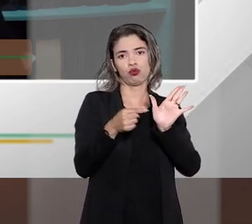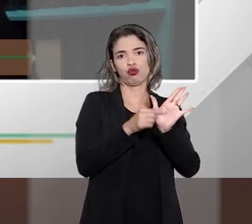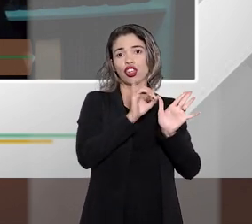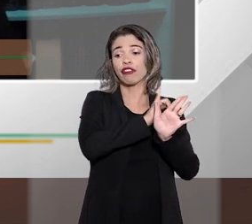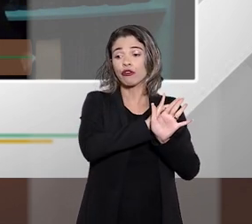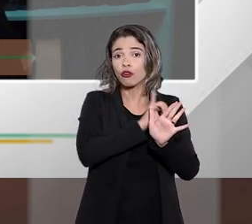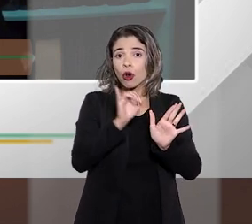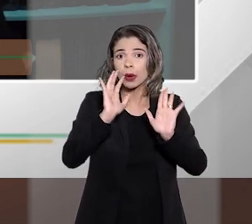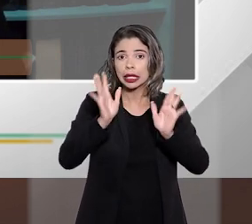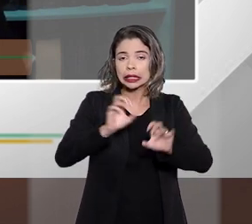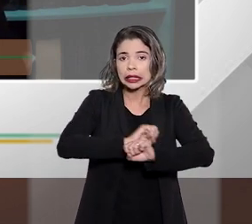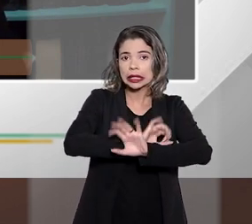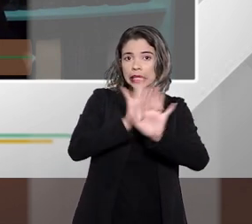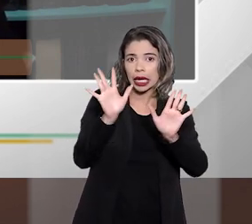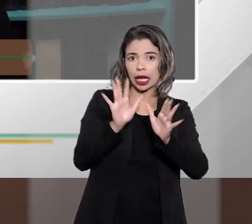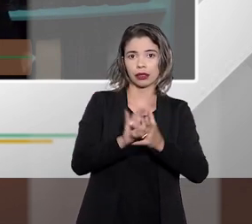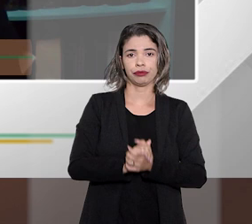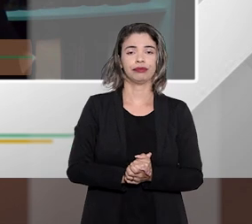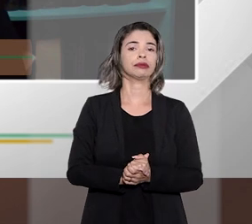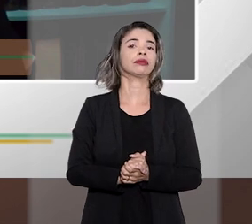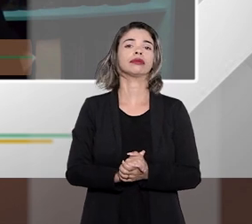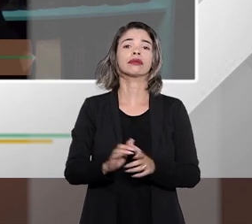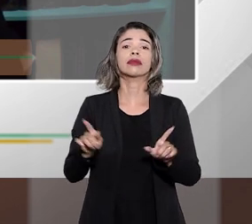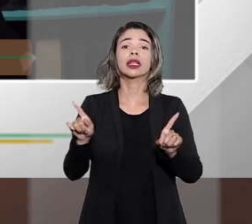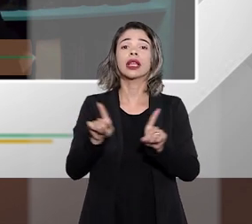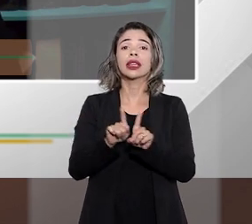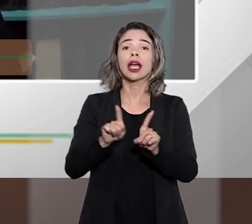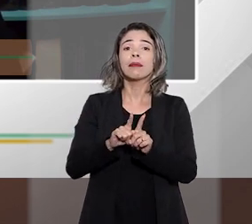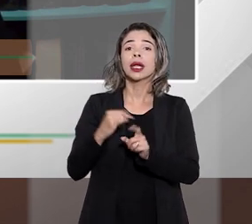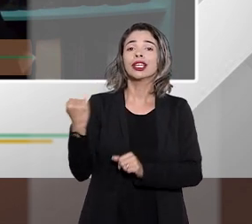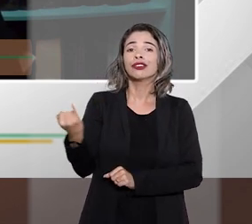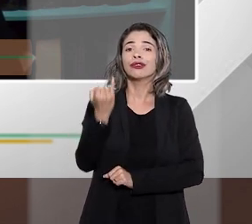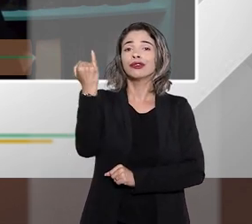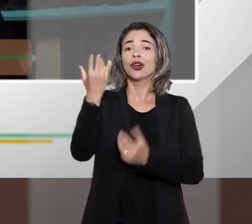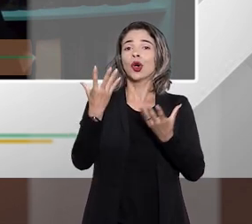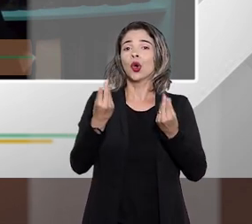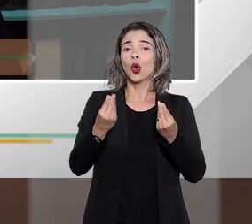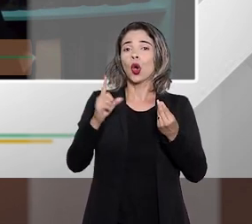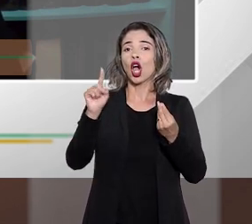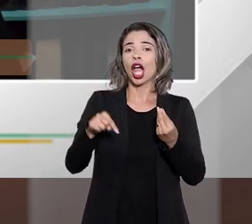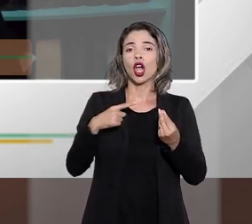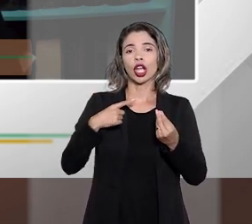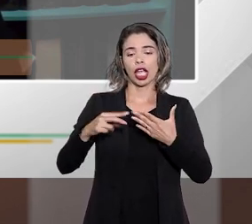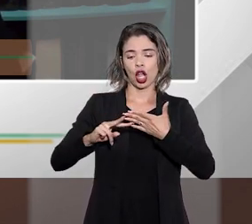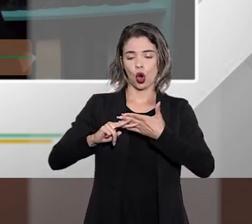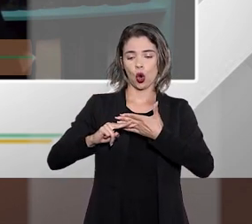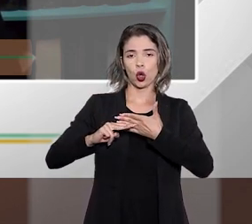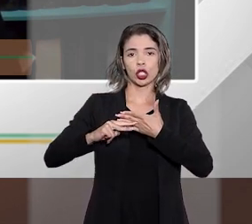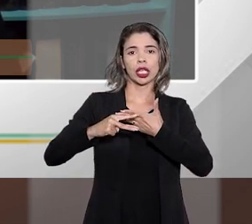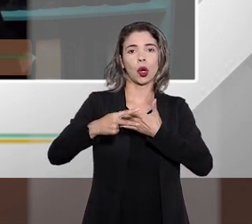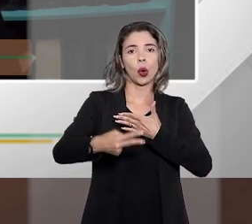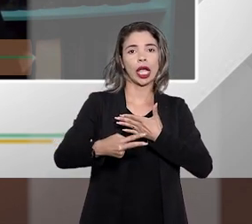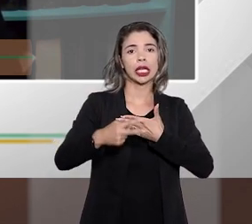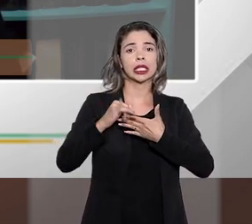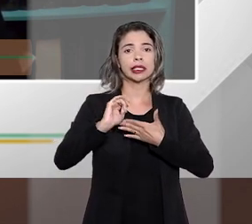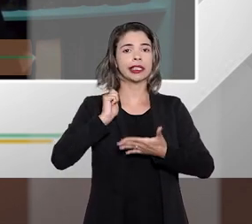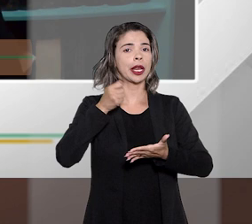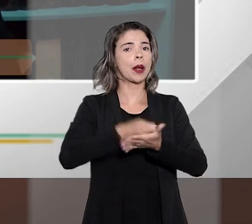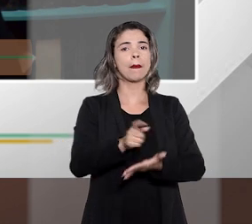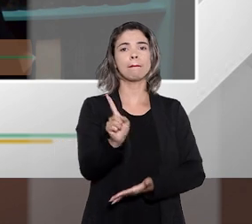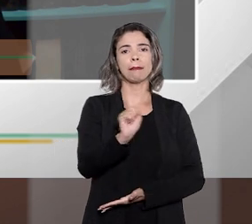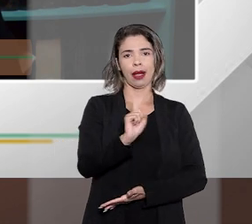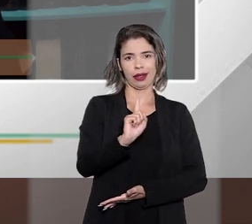informados outra questão também que é muito importante essencial que seja informada é a consequência do inadimplemento